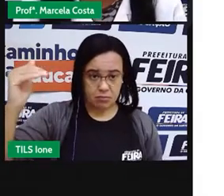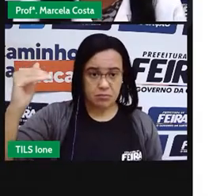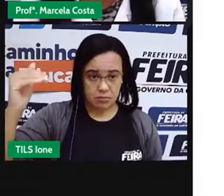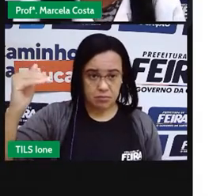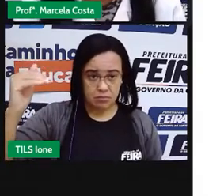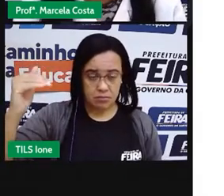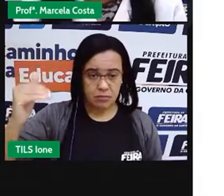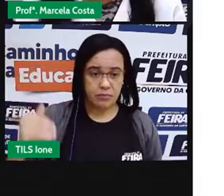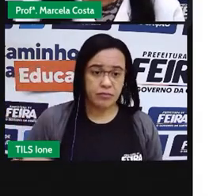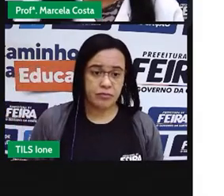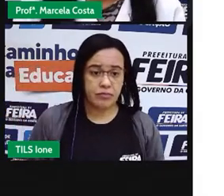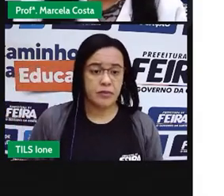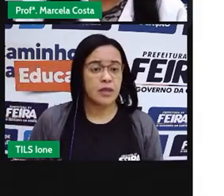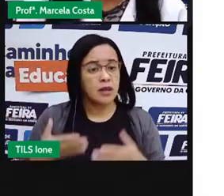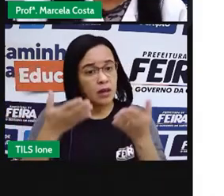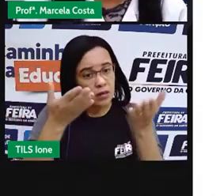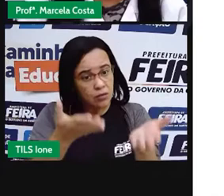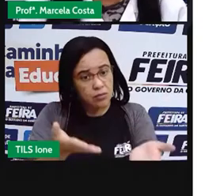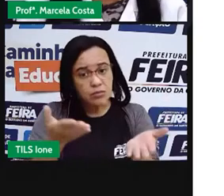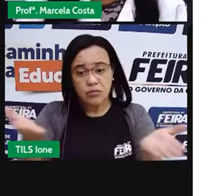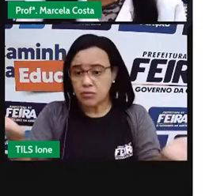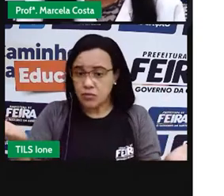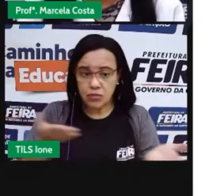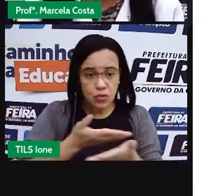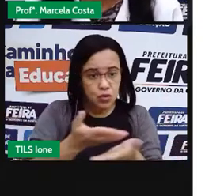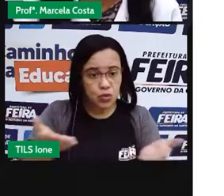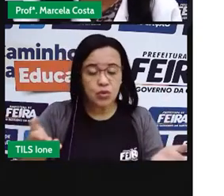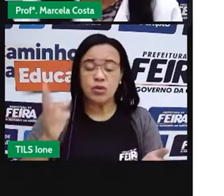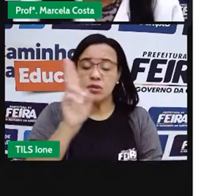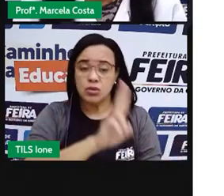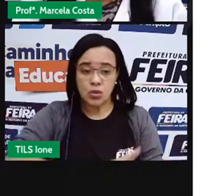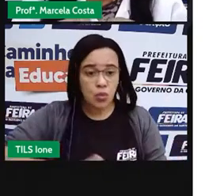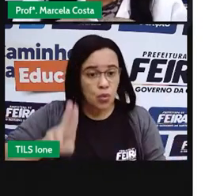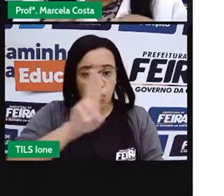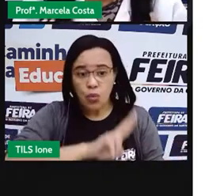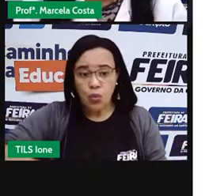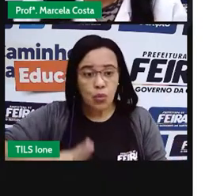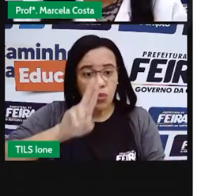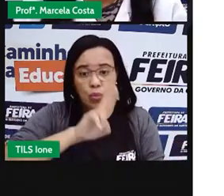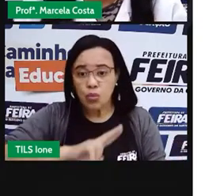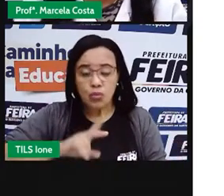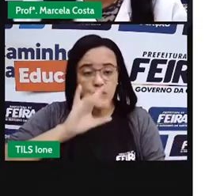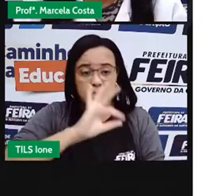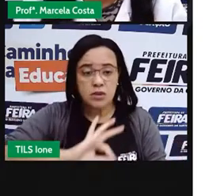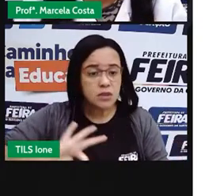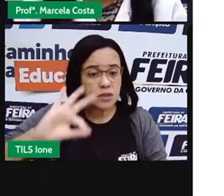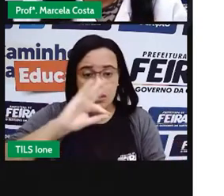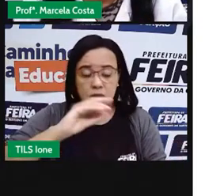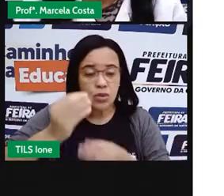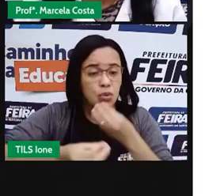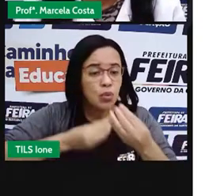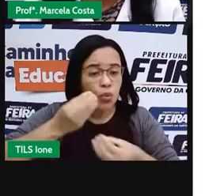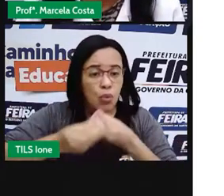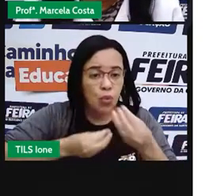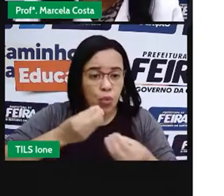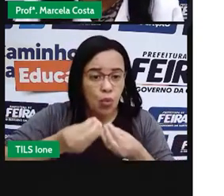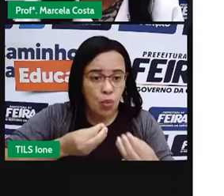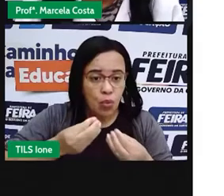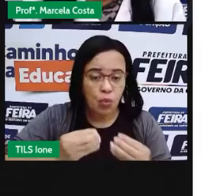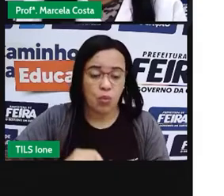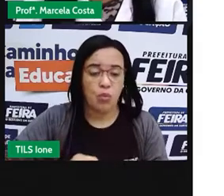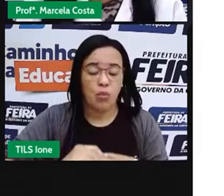usando recursos como água, né, tendo aí acesso ao ar